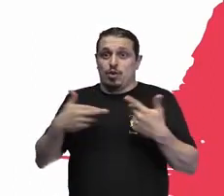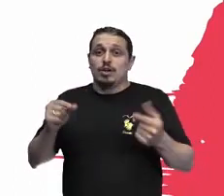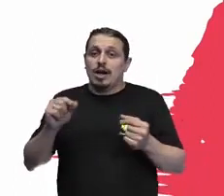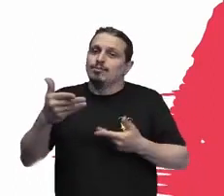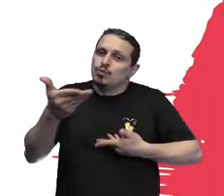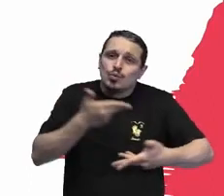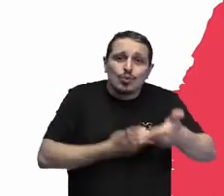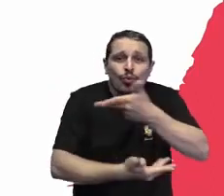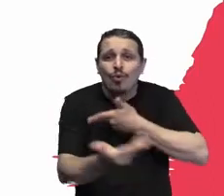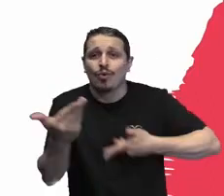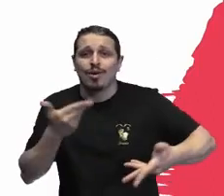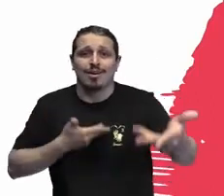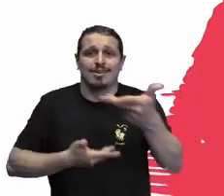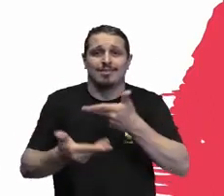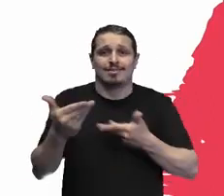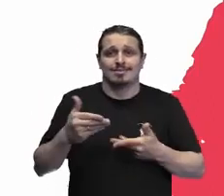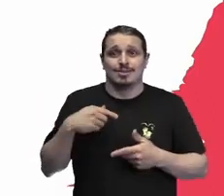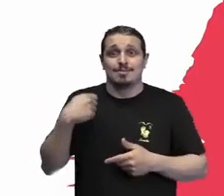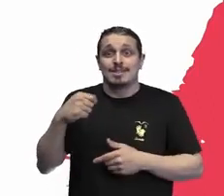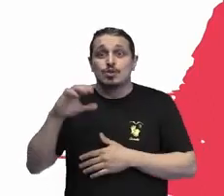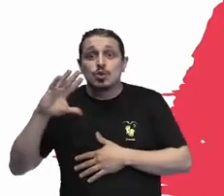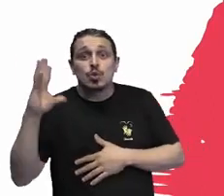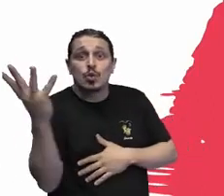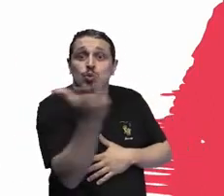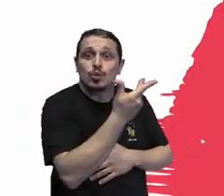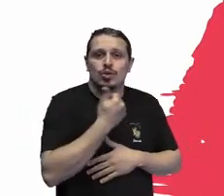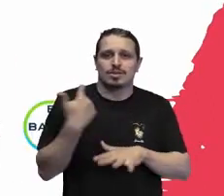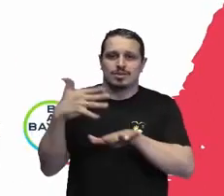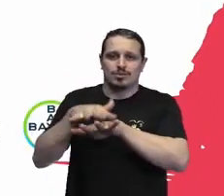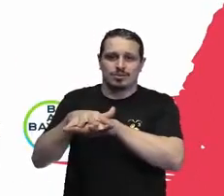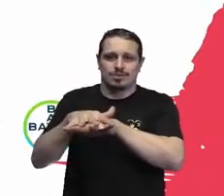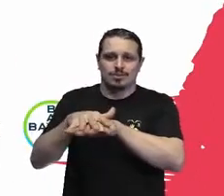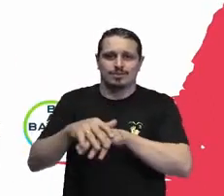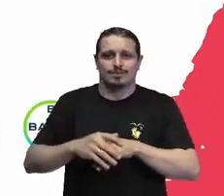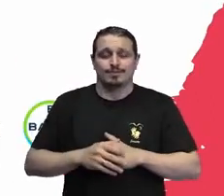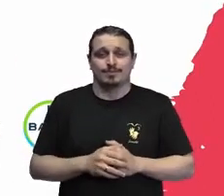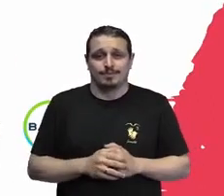esses produtos precisam ser inclusivos também. Próximo slide, por favor.